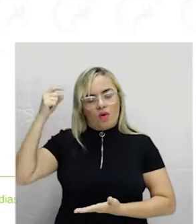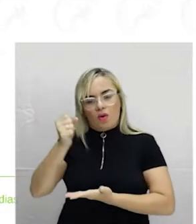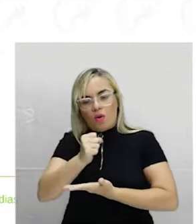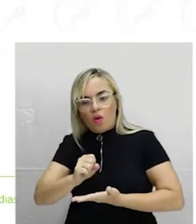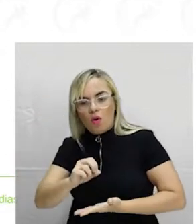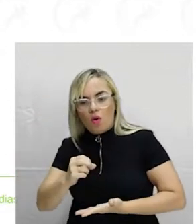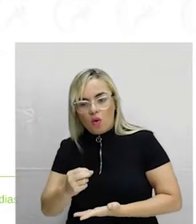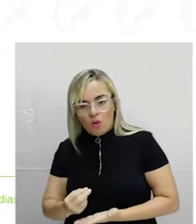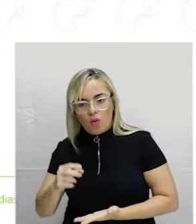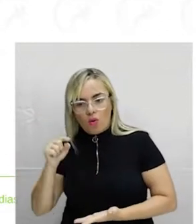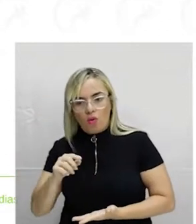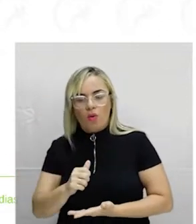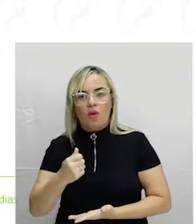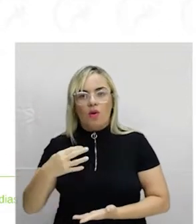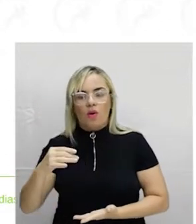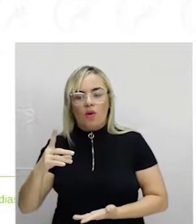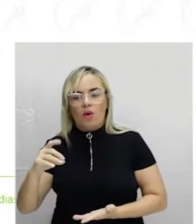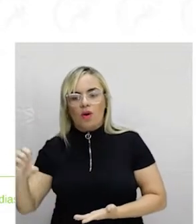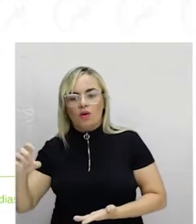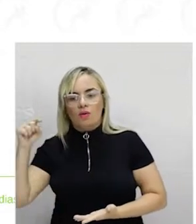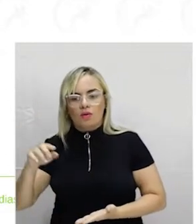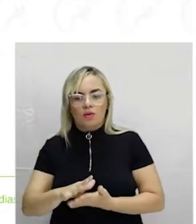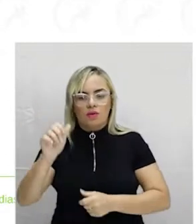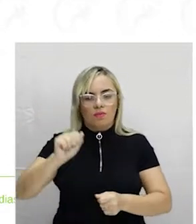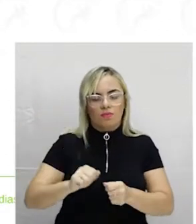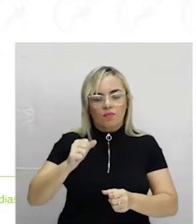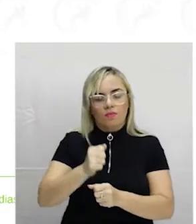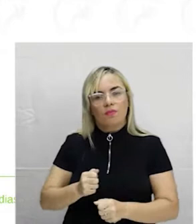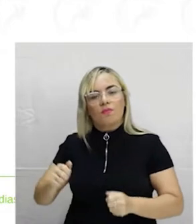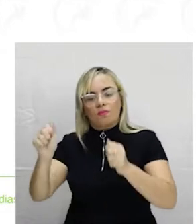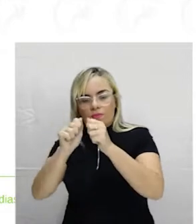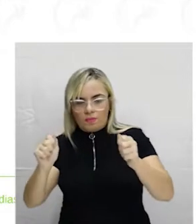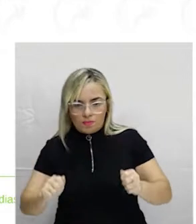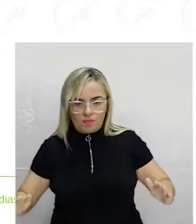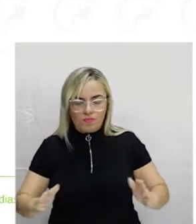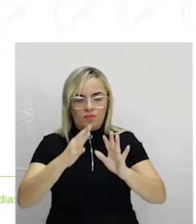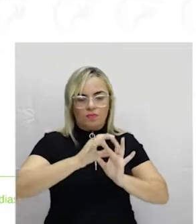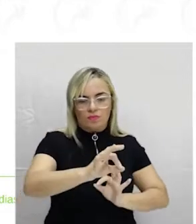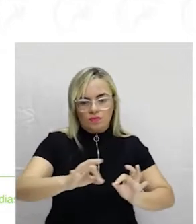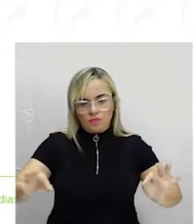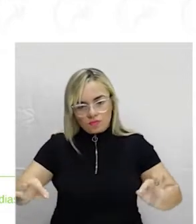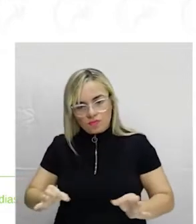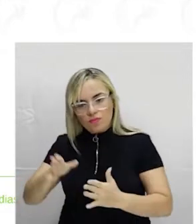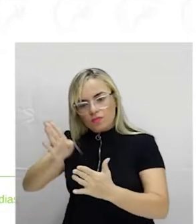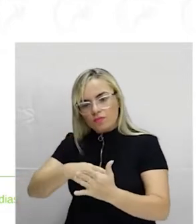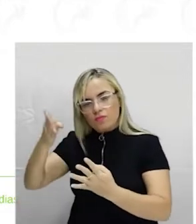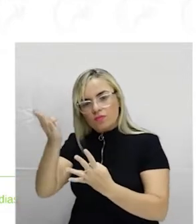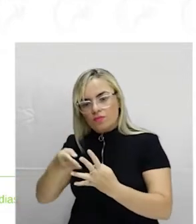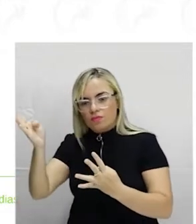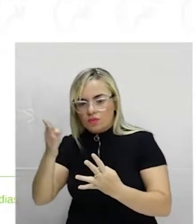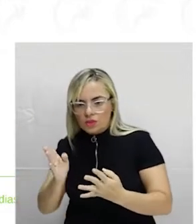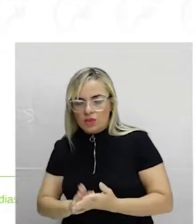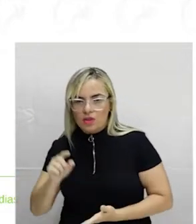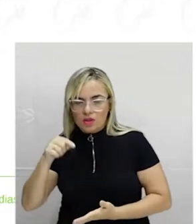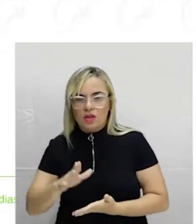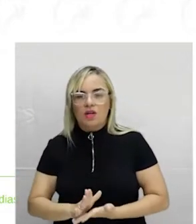Ataíde, Aleijadinho e Mestre Ataíde, faziam obras de arquitetura, escultura ou pintura barroca, automaticamente já sabiam se